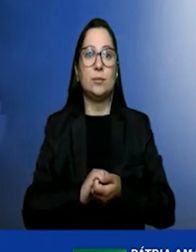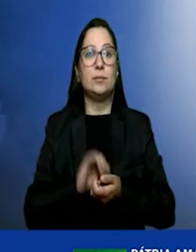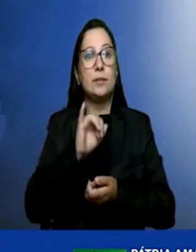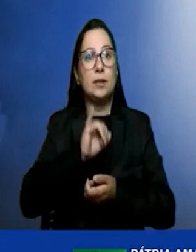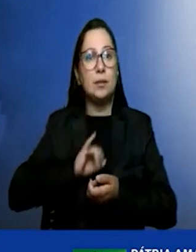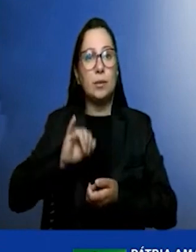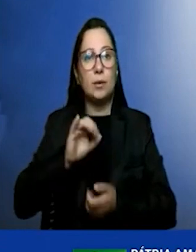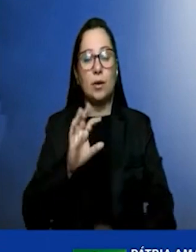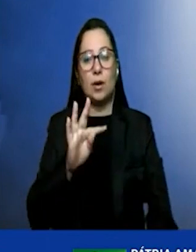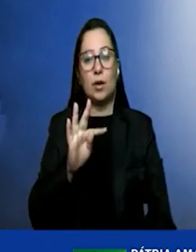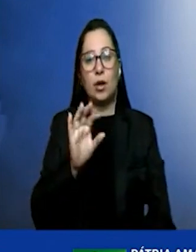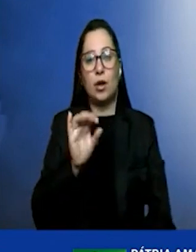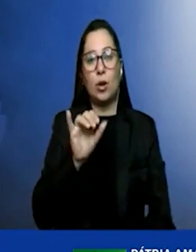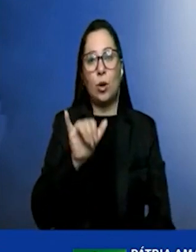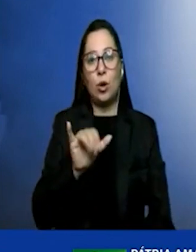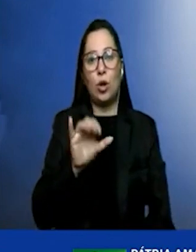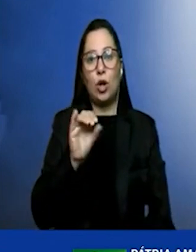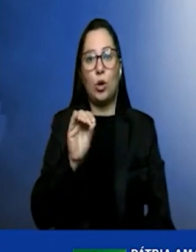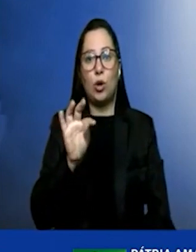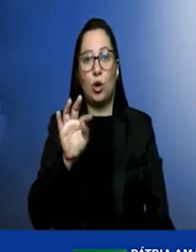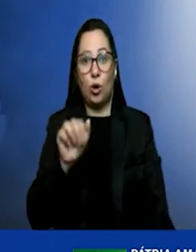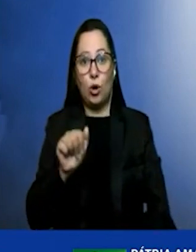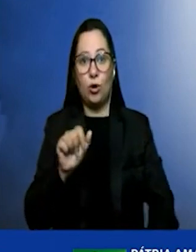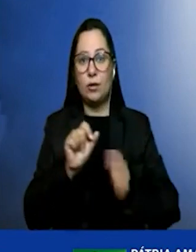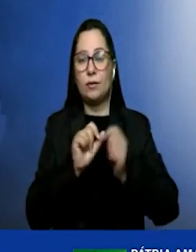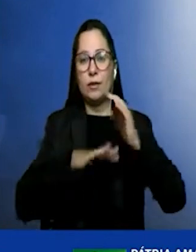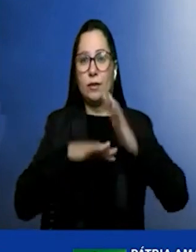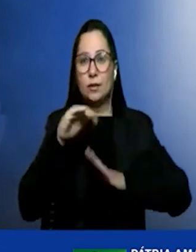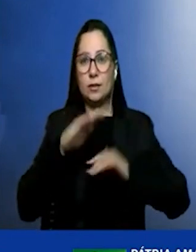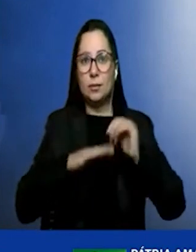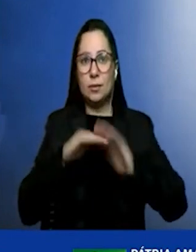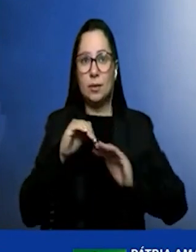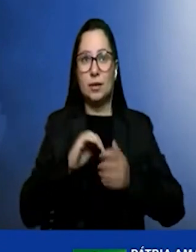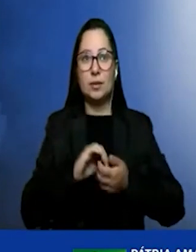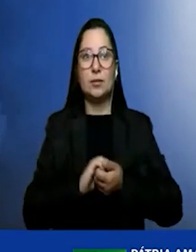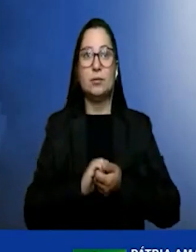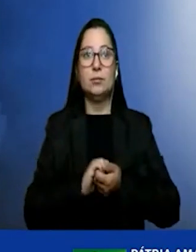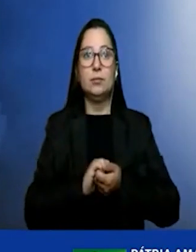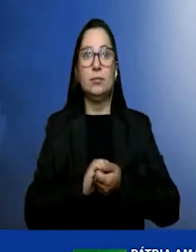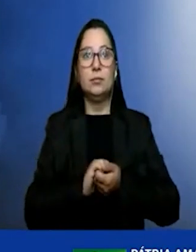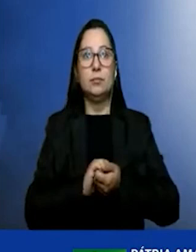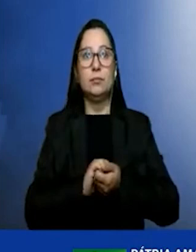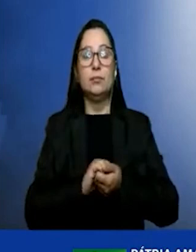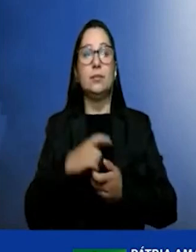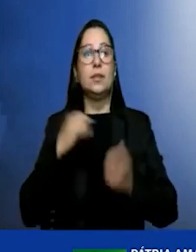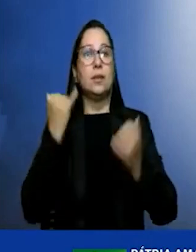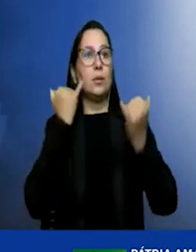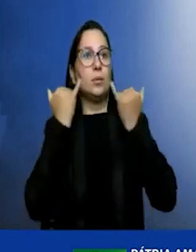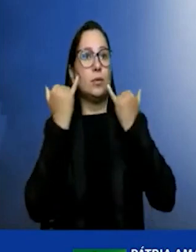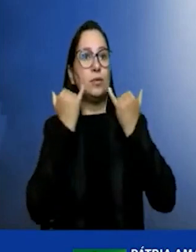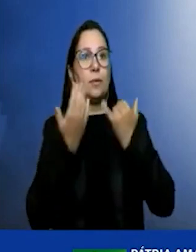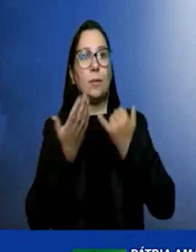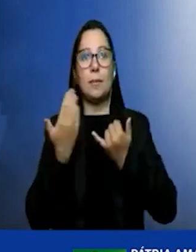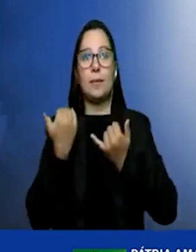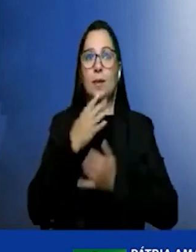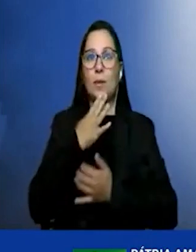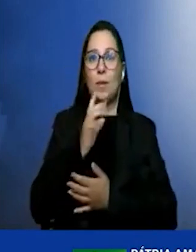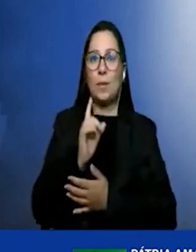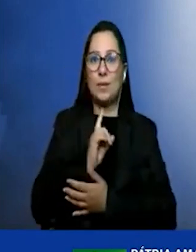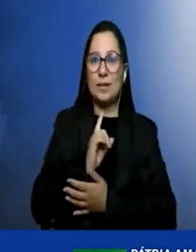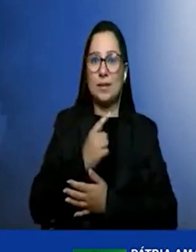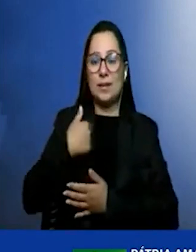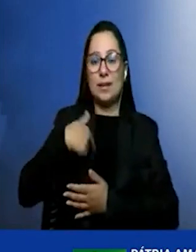fazendo. Eu confesso que, rapidamente, conversando contigo, tive algumas informações que desconhecia, ainda bem, que a gente sempre está aprendendo,